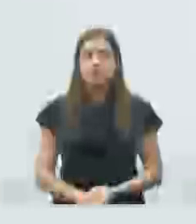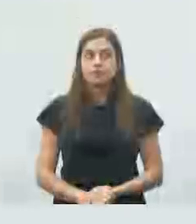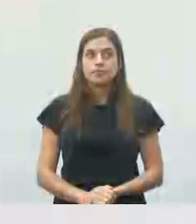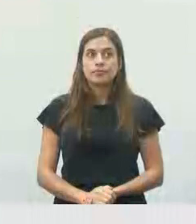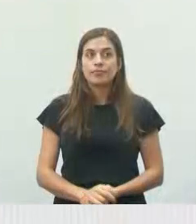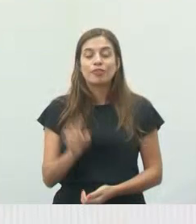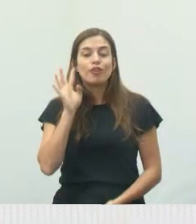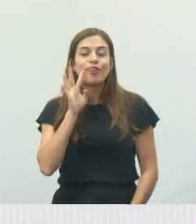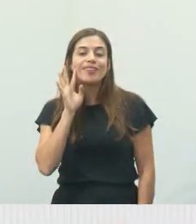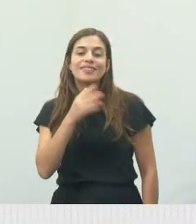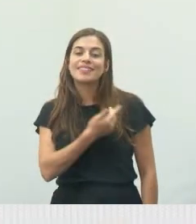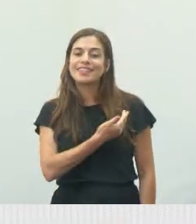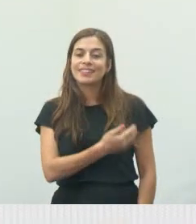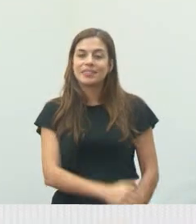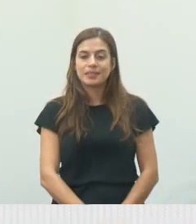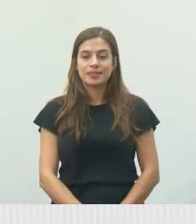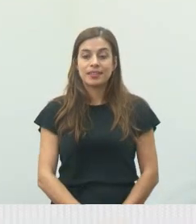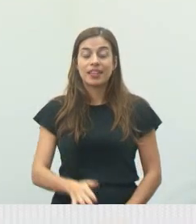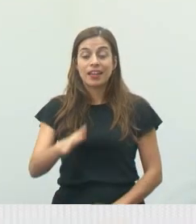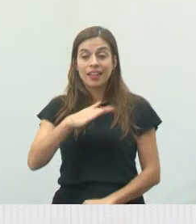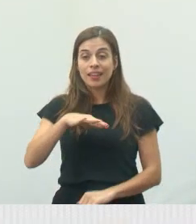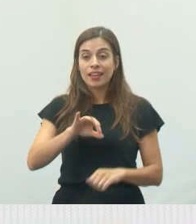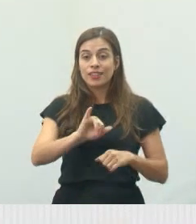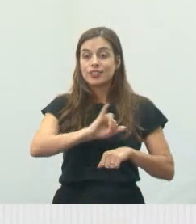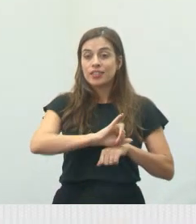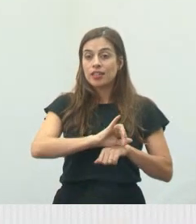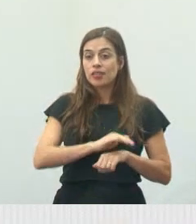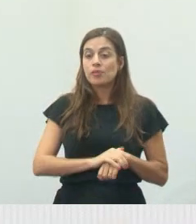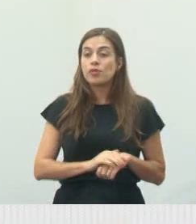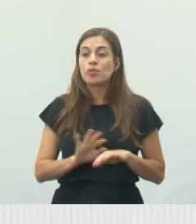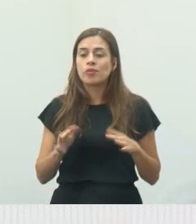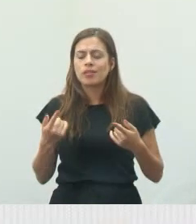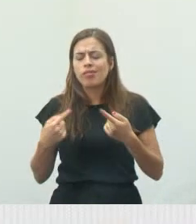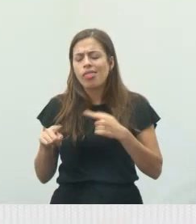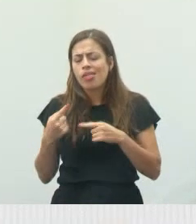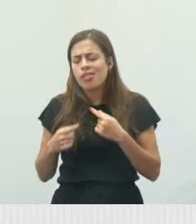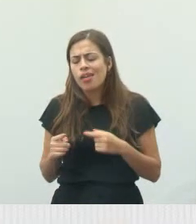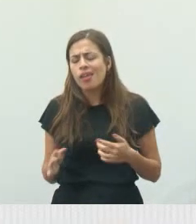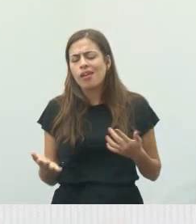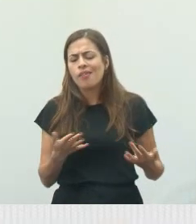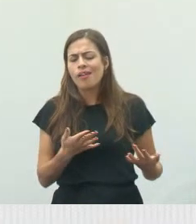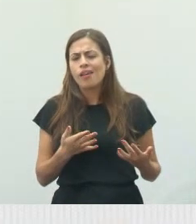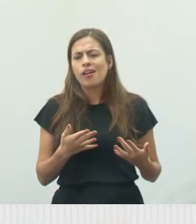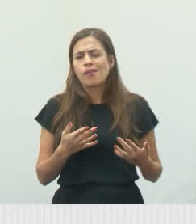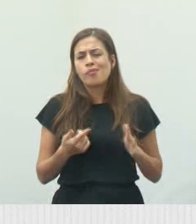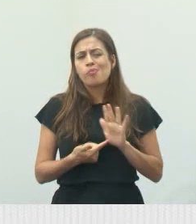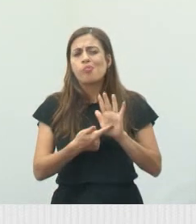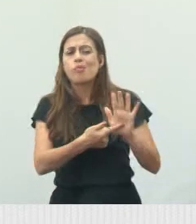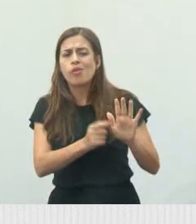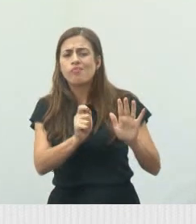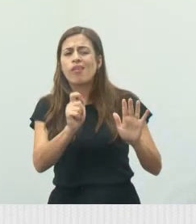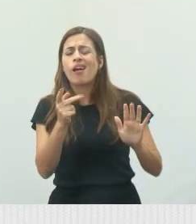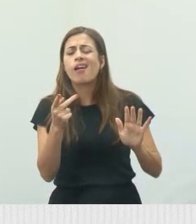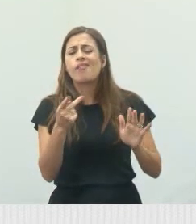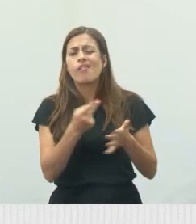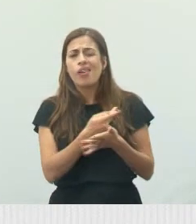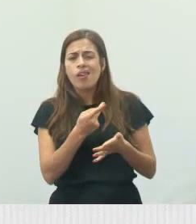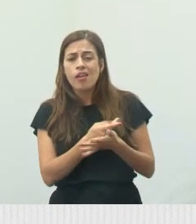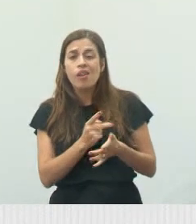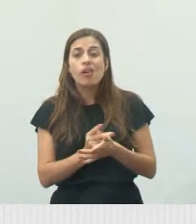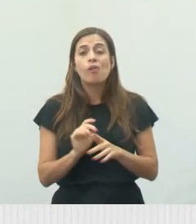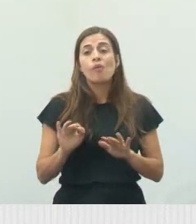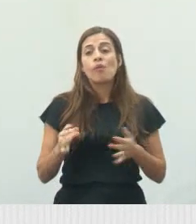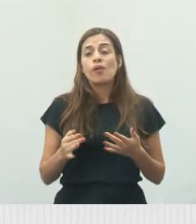Olha que legal. aqui na região central. Então, quando a gente critica, quando a gente aponta algumas falhas do governo, é no